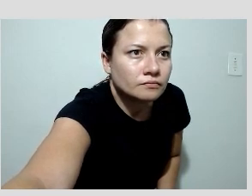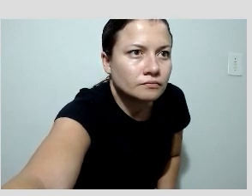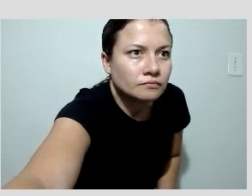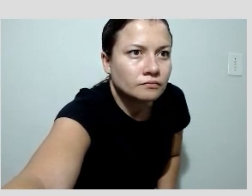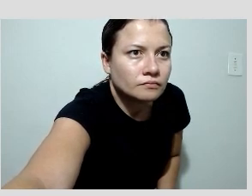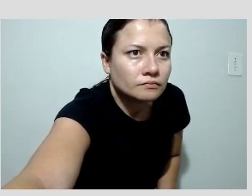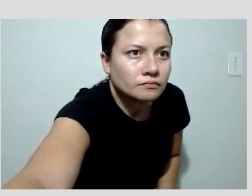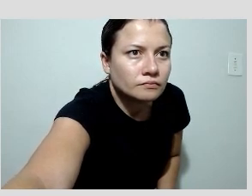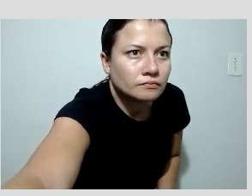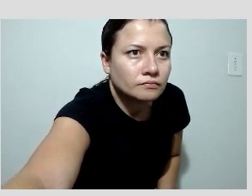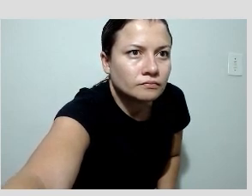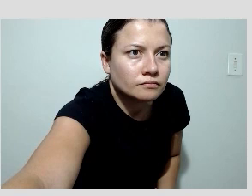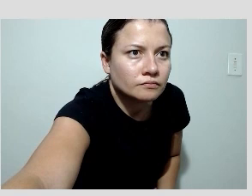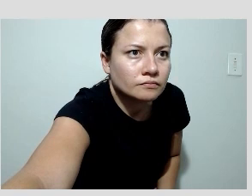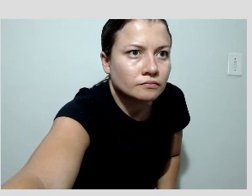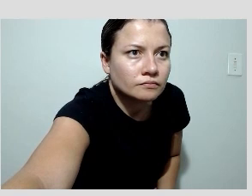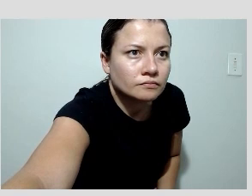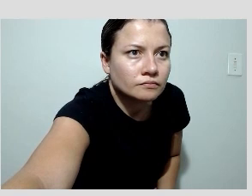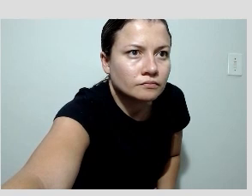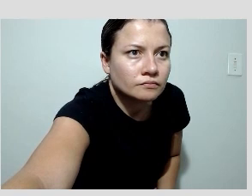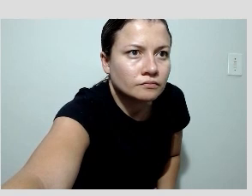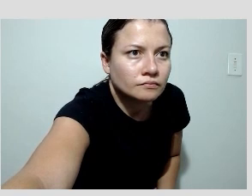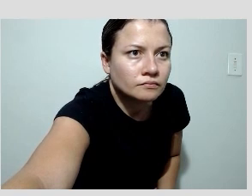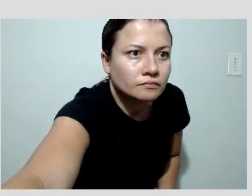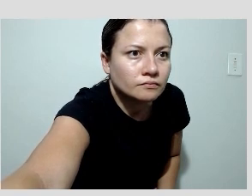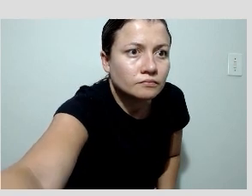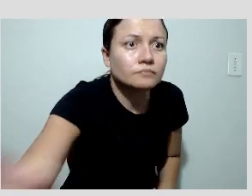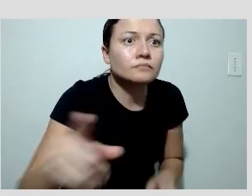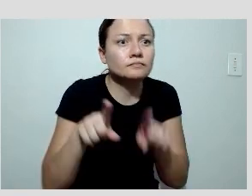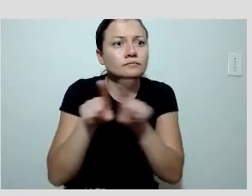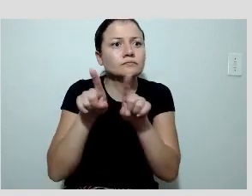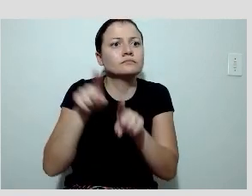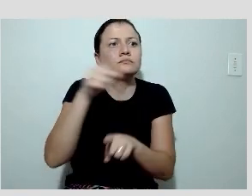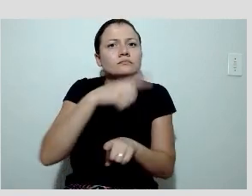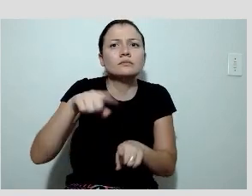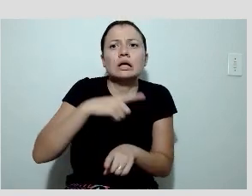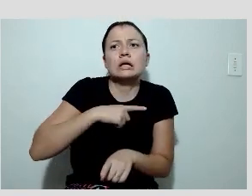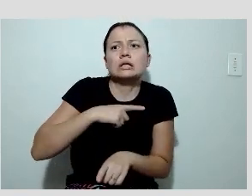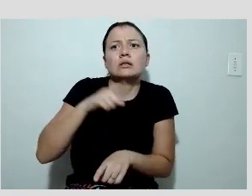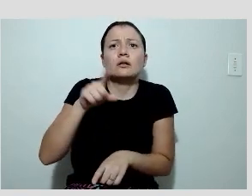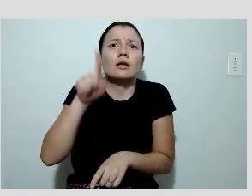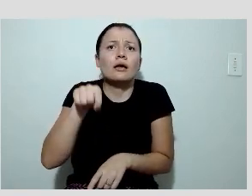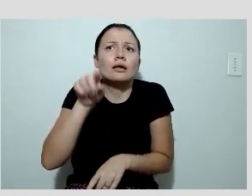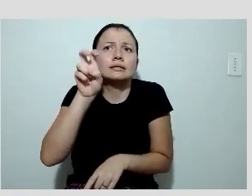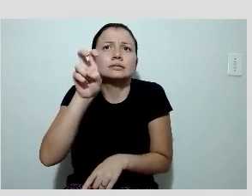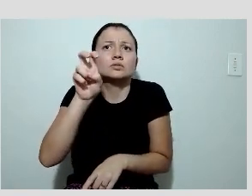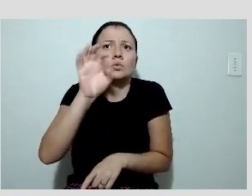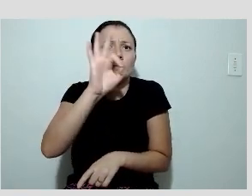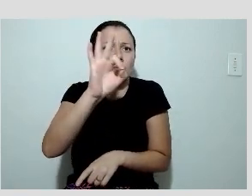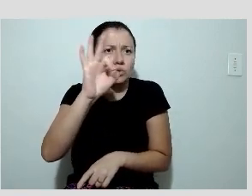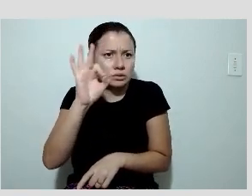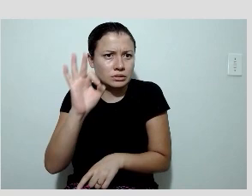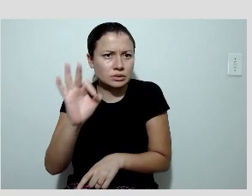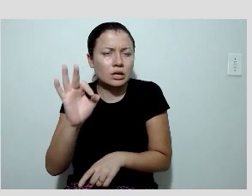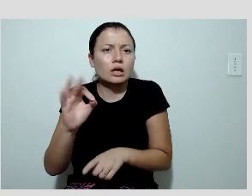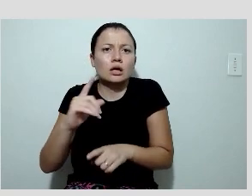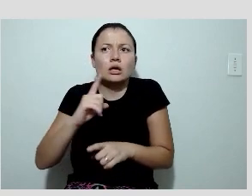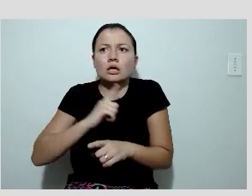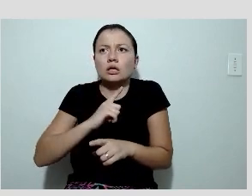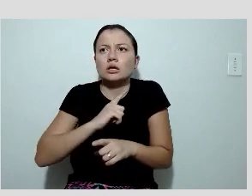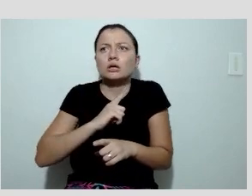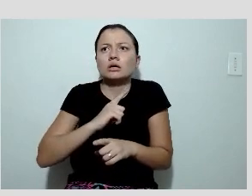para esse doente, ele não tem uma área isquêmica muito grande, é 5%, ele tem uma fração de ejeção